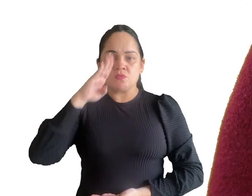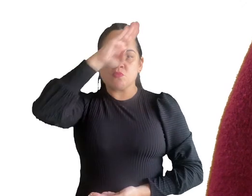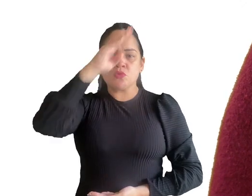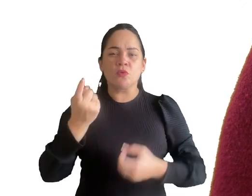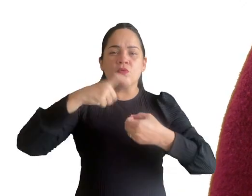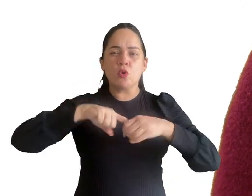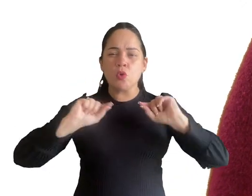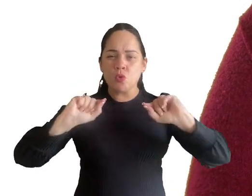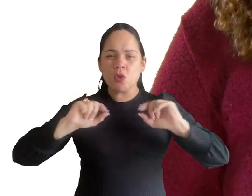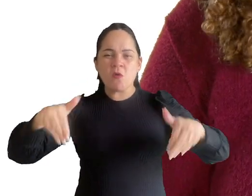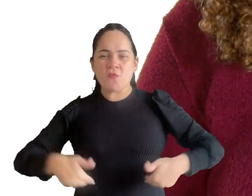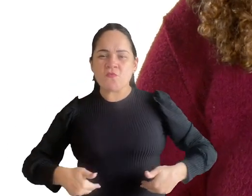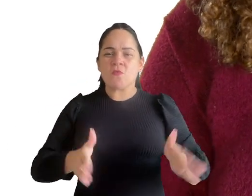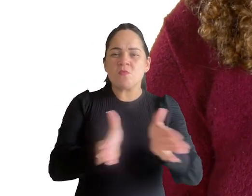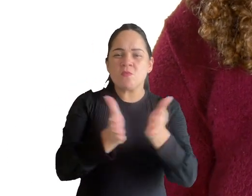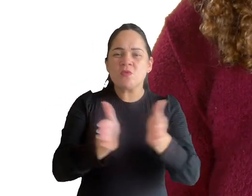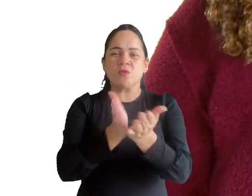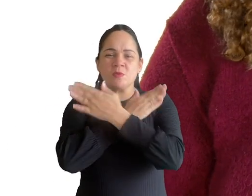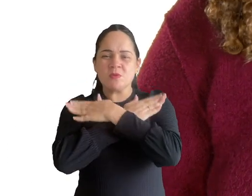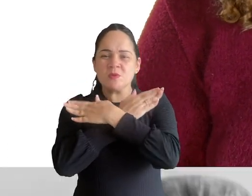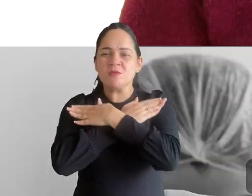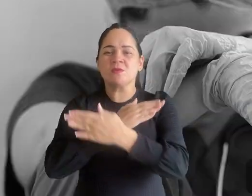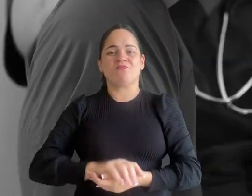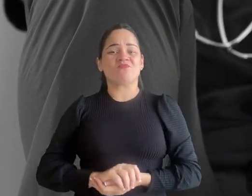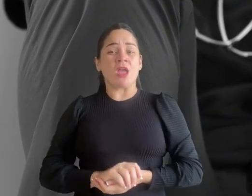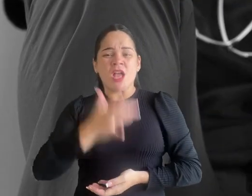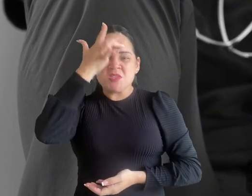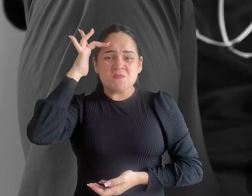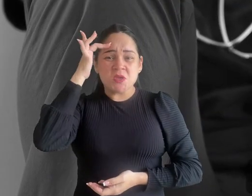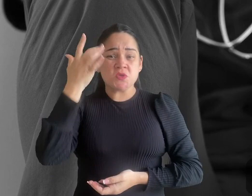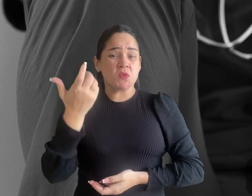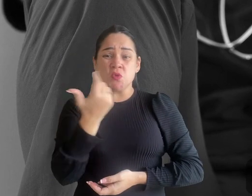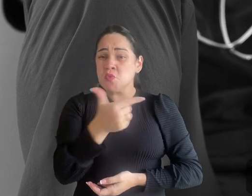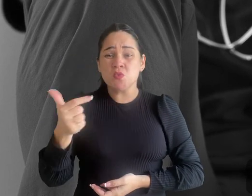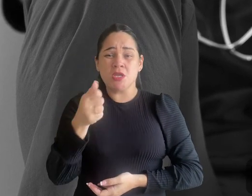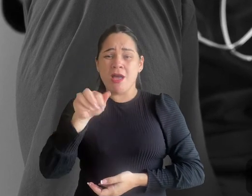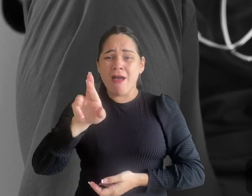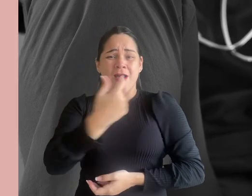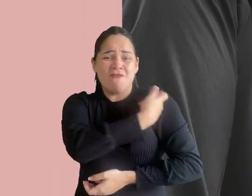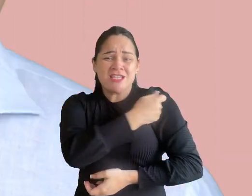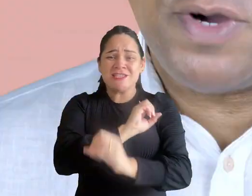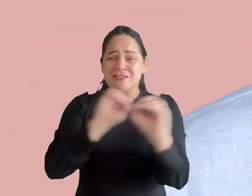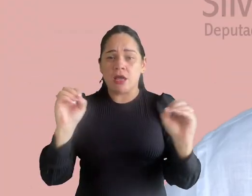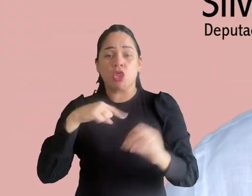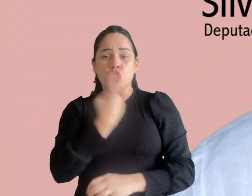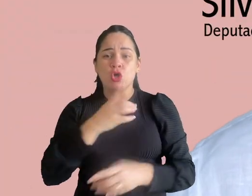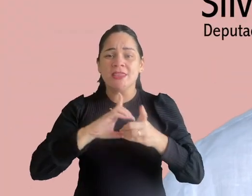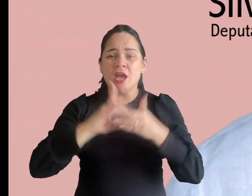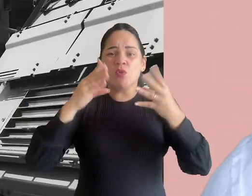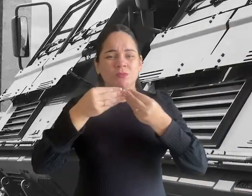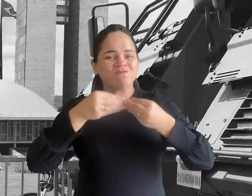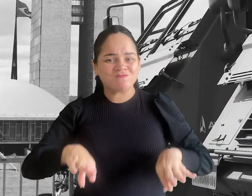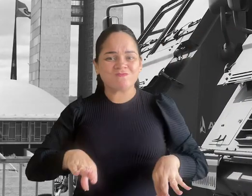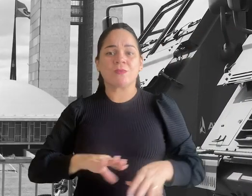Bolsonaro trouxe de volta a fome, a miséria e o desemprego. Deixou as pessoas sem ar e sem vacina. Nossa democracia está